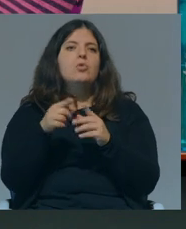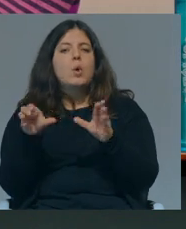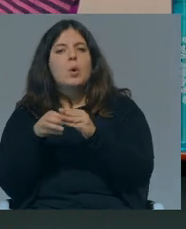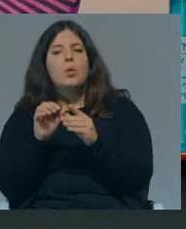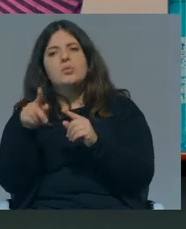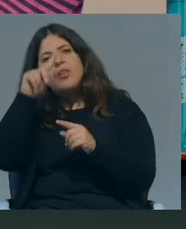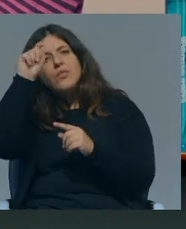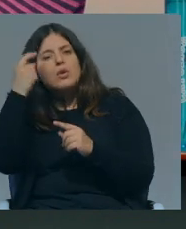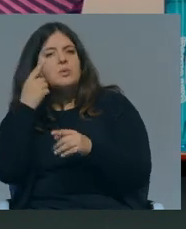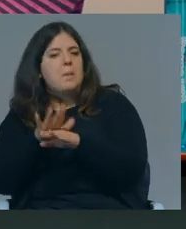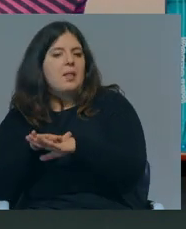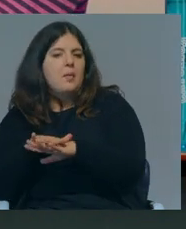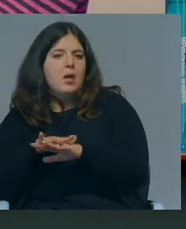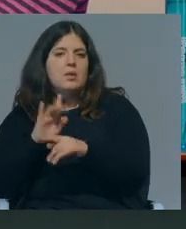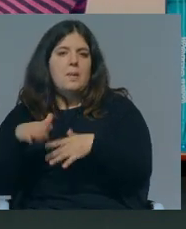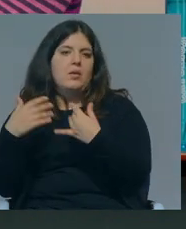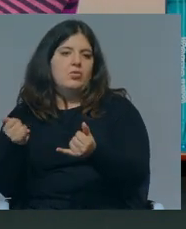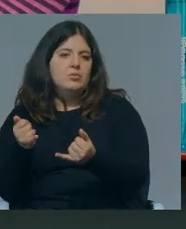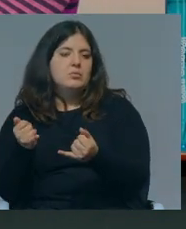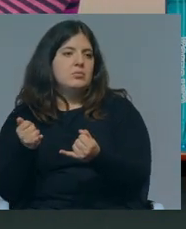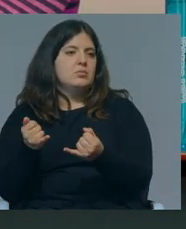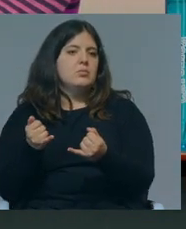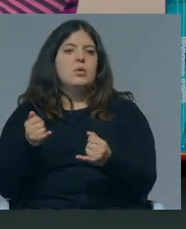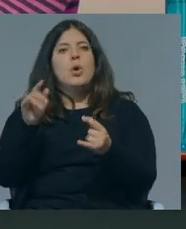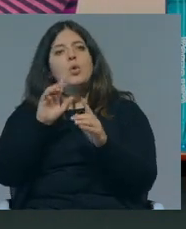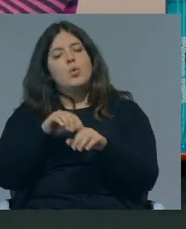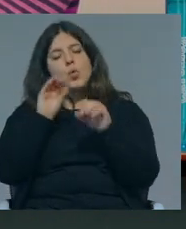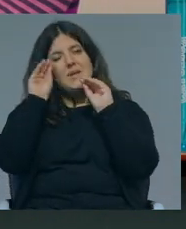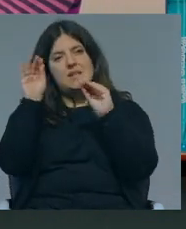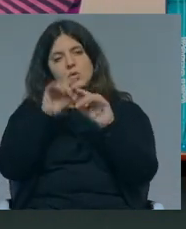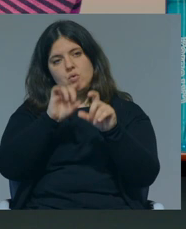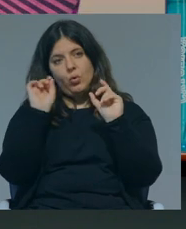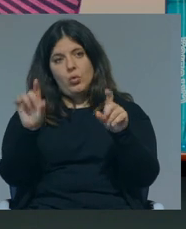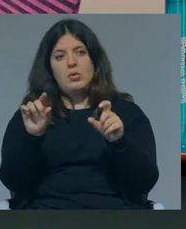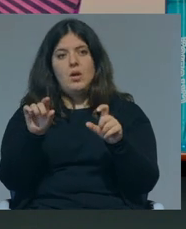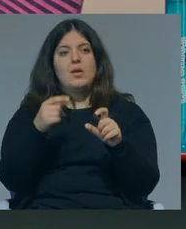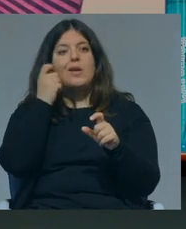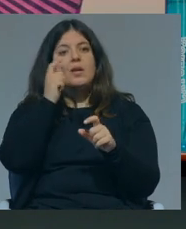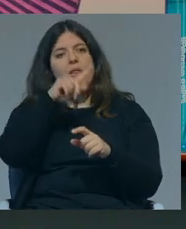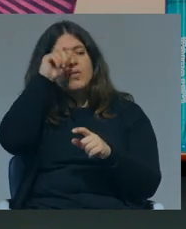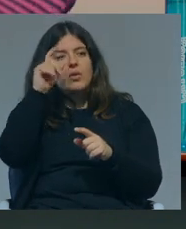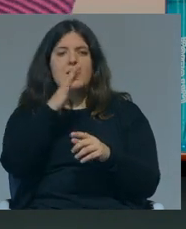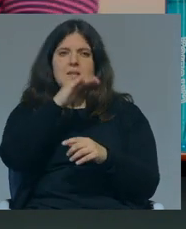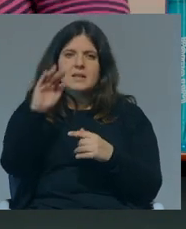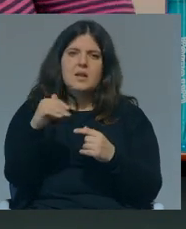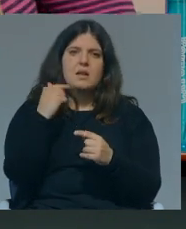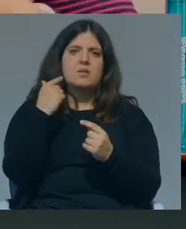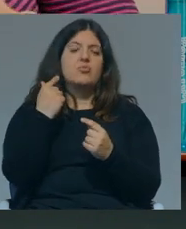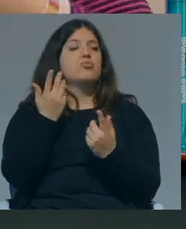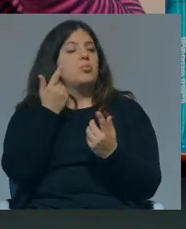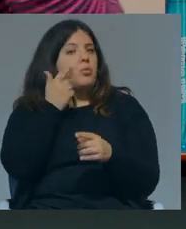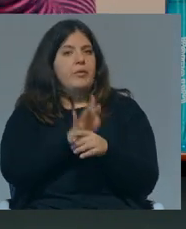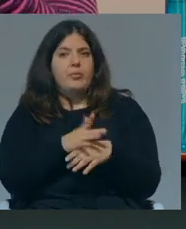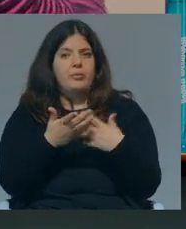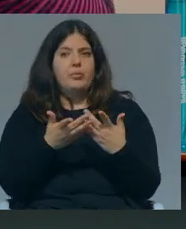pequeno grupo que está com dificuldades em matemática e mais tarde, ao longo do ensino secundário, fazes a quem está com dificuldades em ciências, etc, que